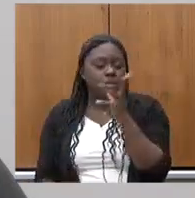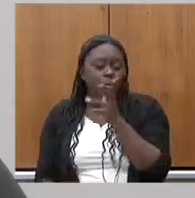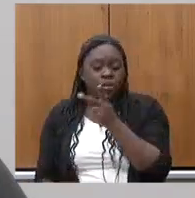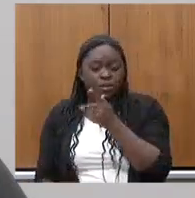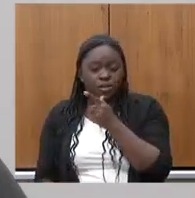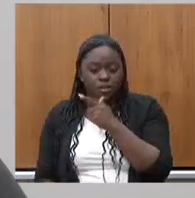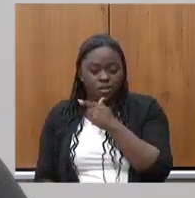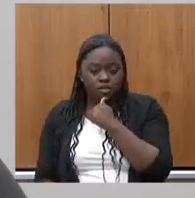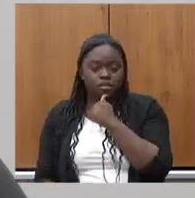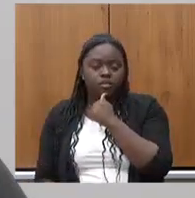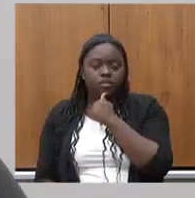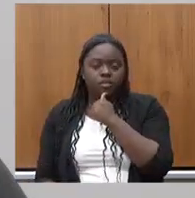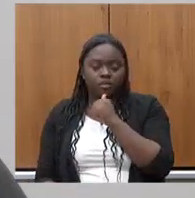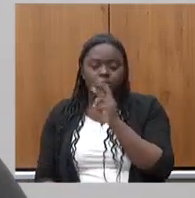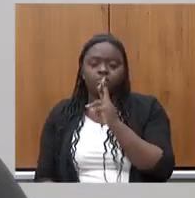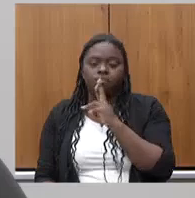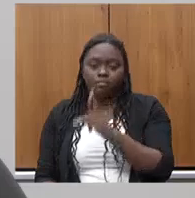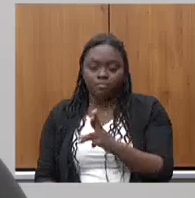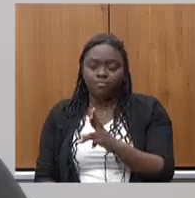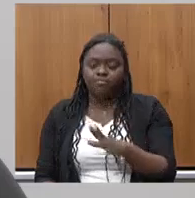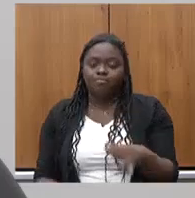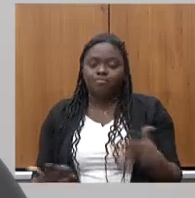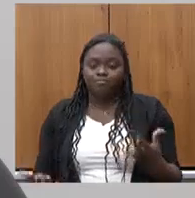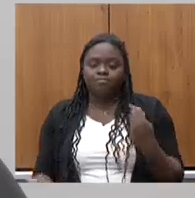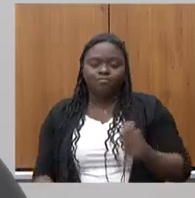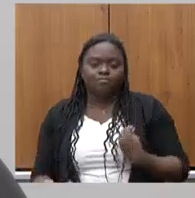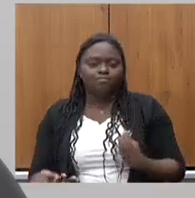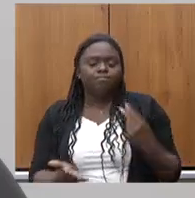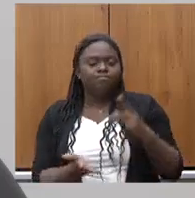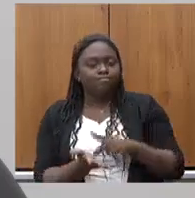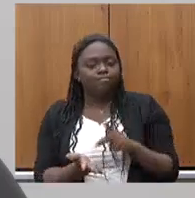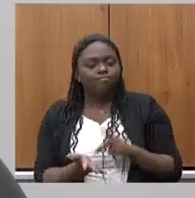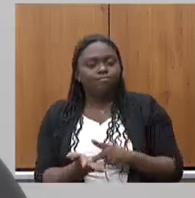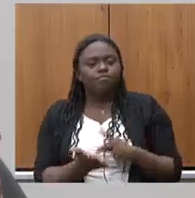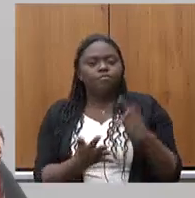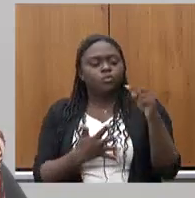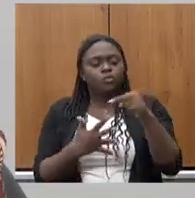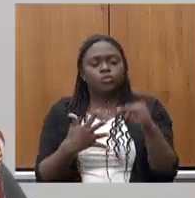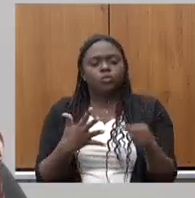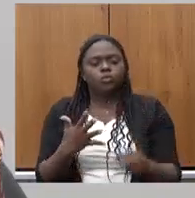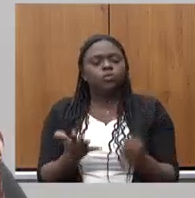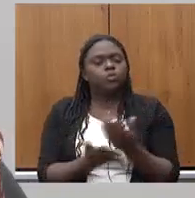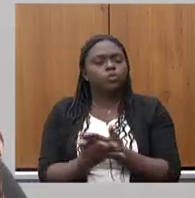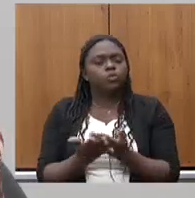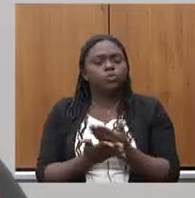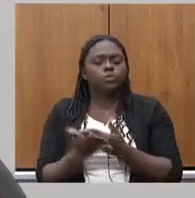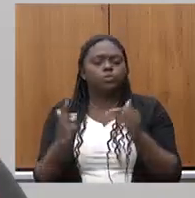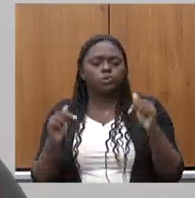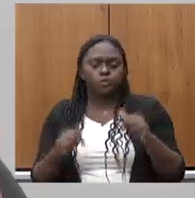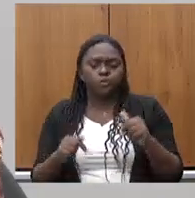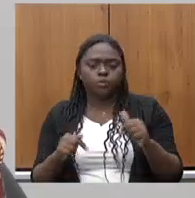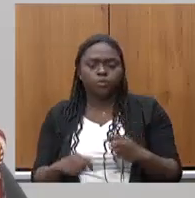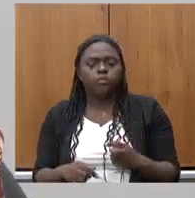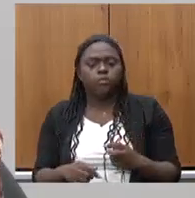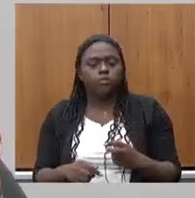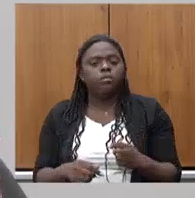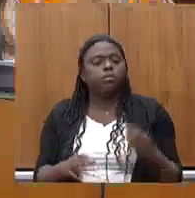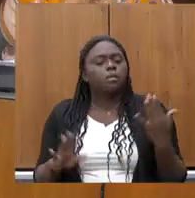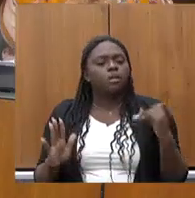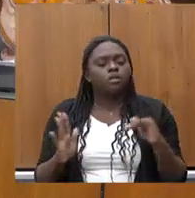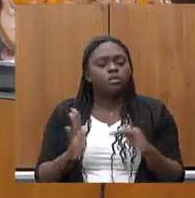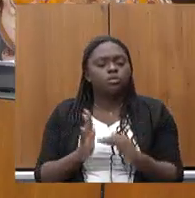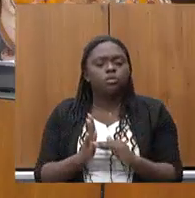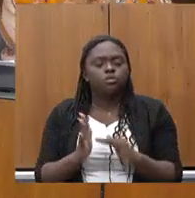excessivamente para dar resposta então a vida a vida real ali e tudo isso foi tratado aqui secretário para tudo isso